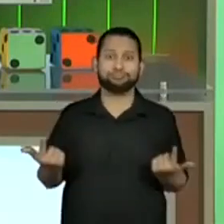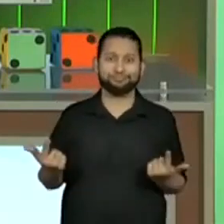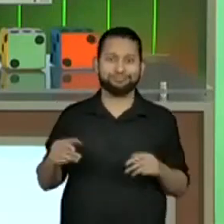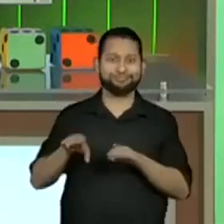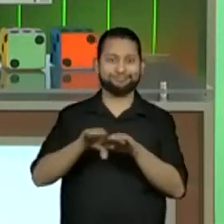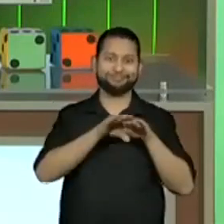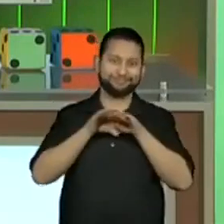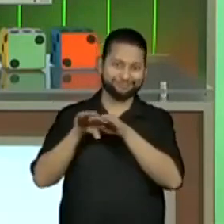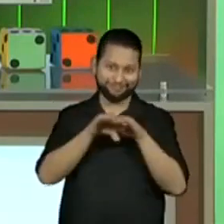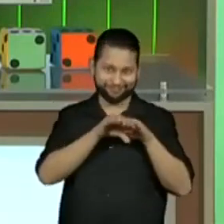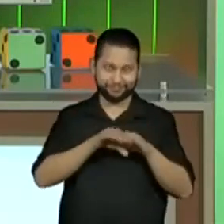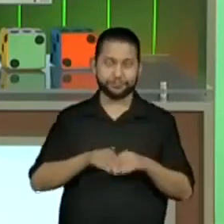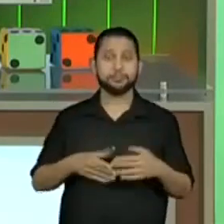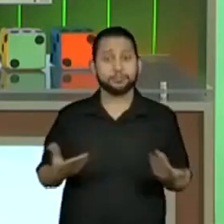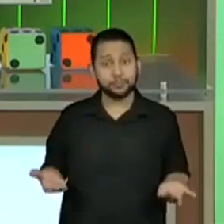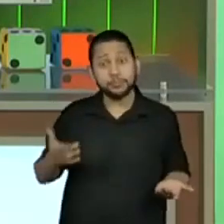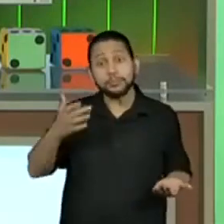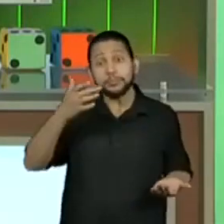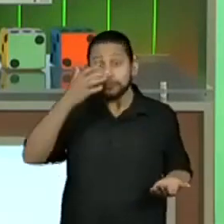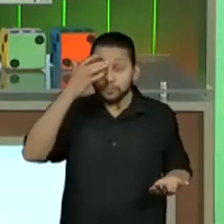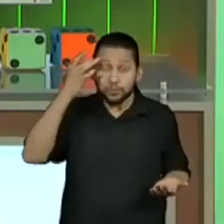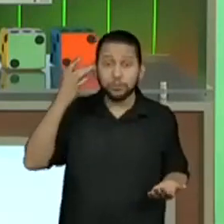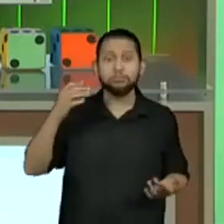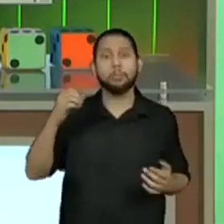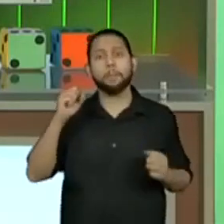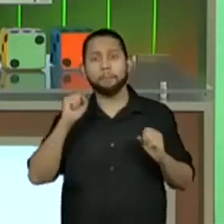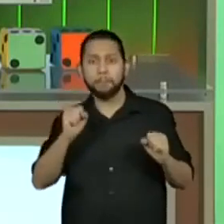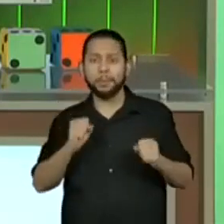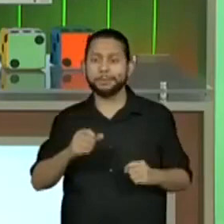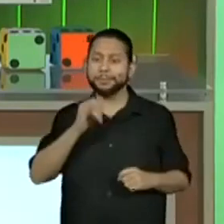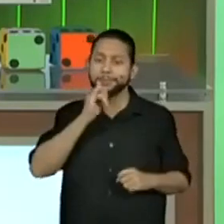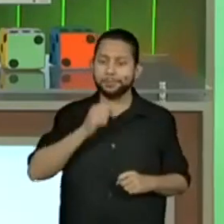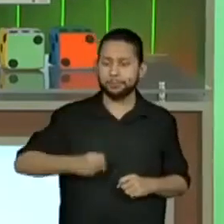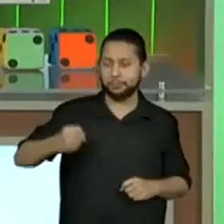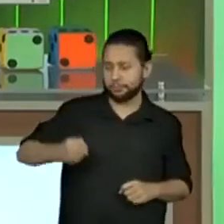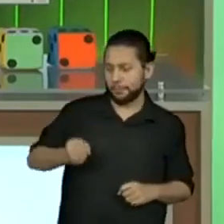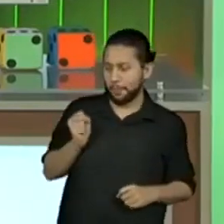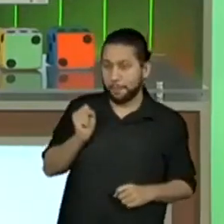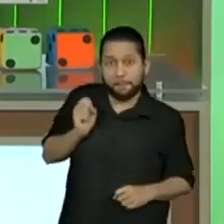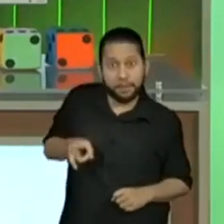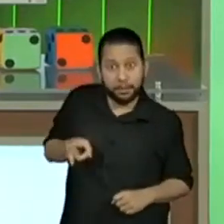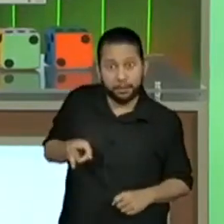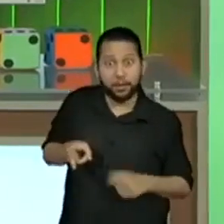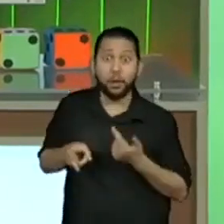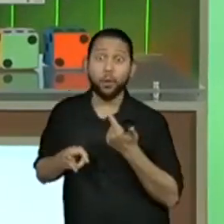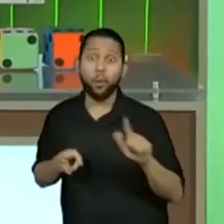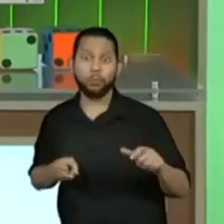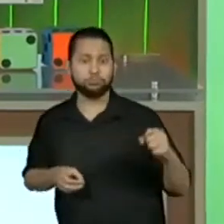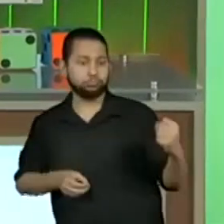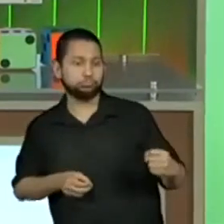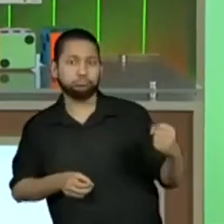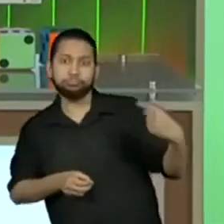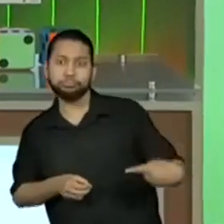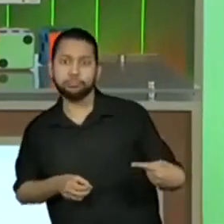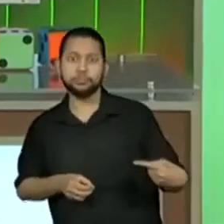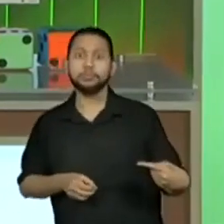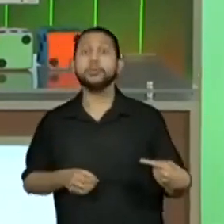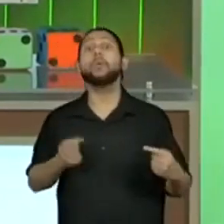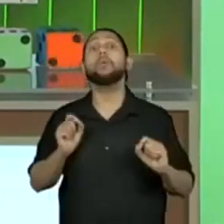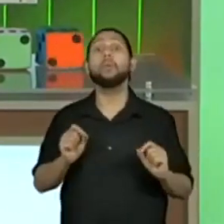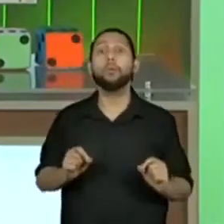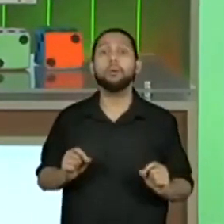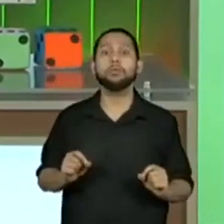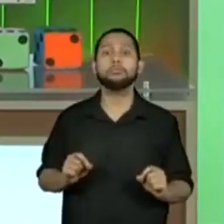Cada participante de um jogo, de para o ímpar ou de cara ou coroa, segundo, inclusive, o que a gente verificou, tem as mesmas